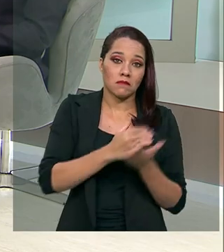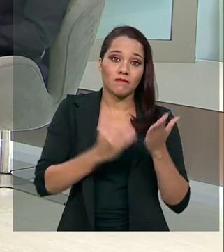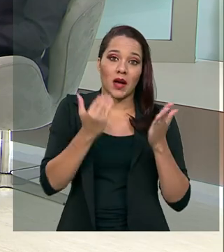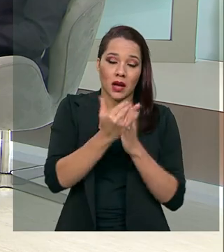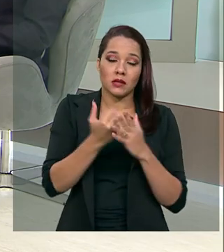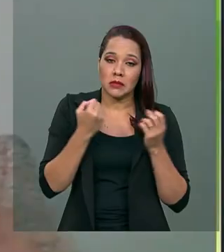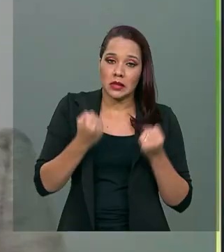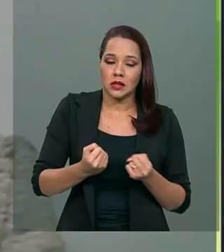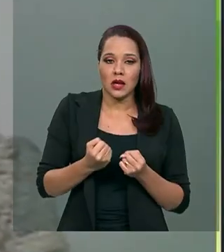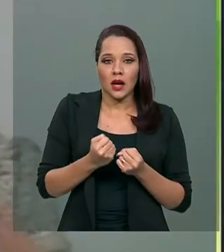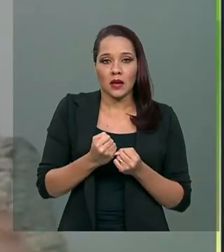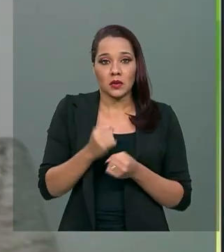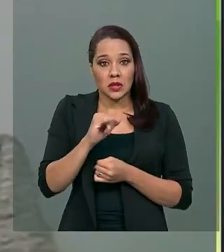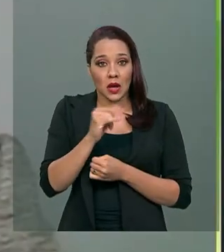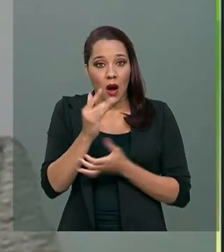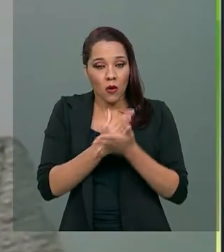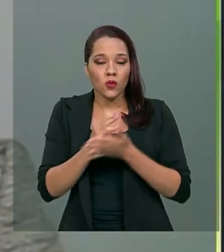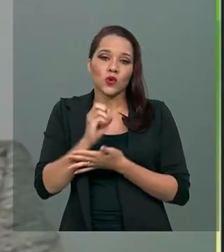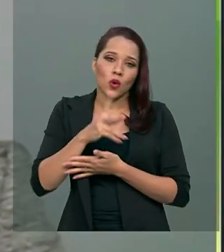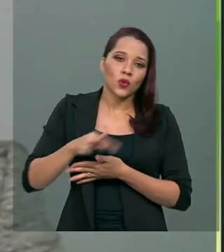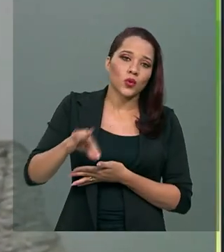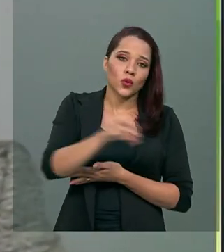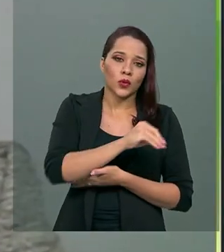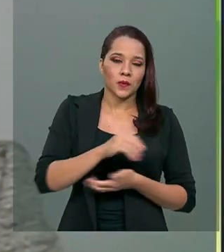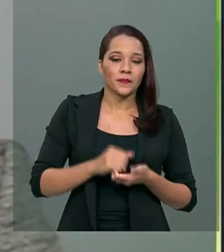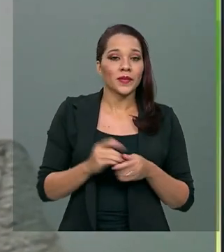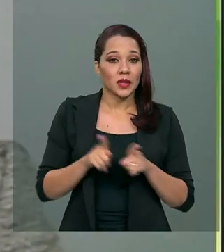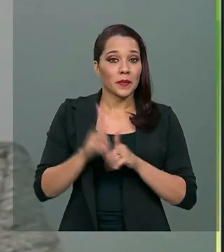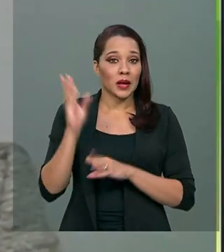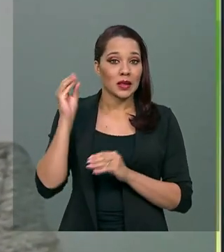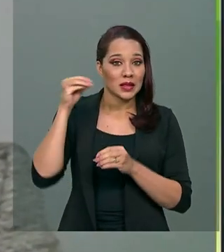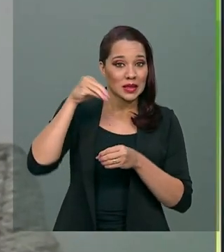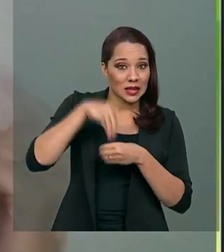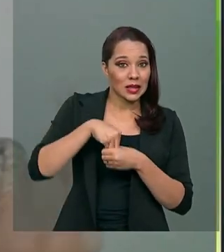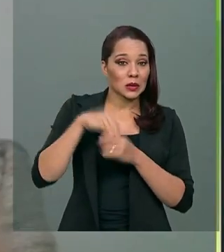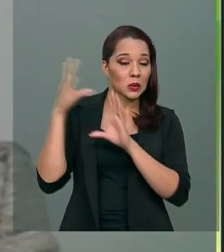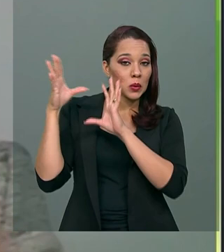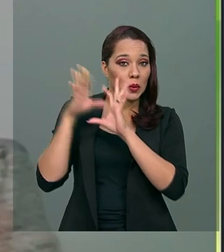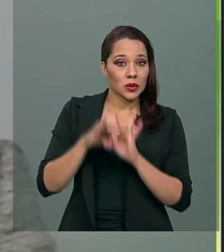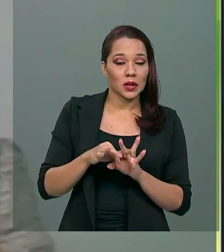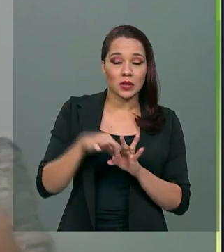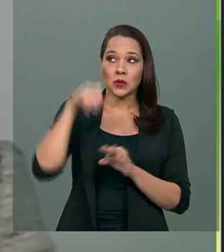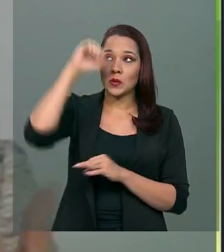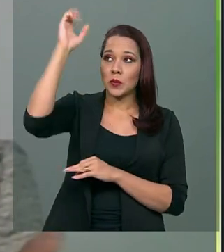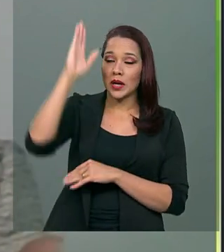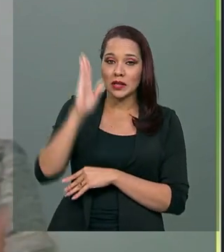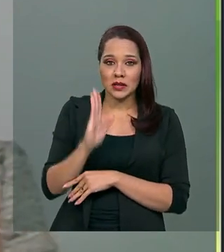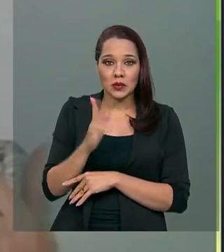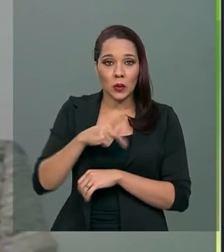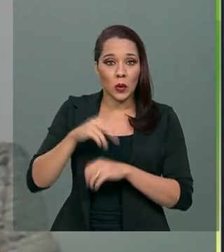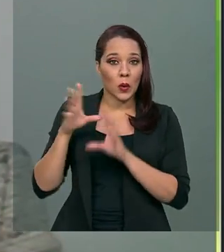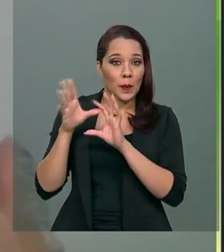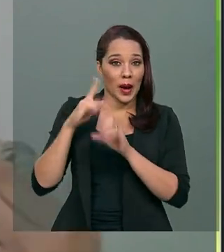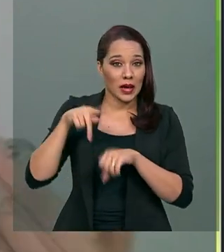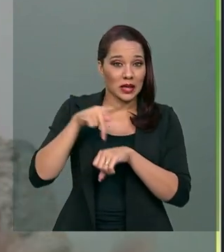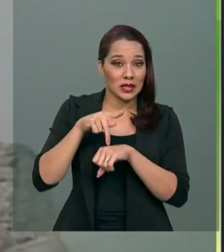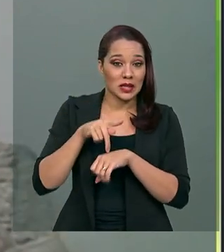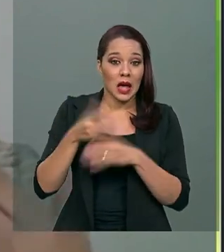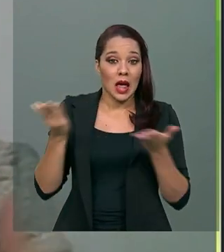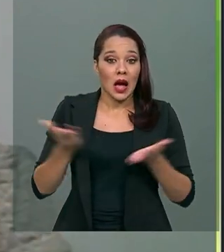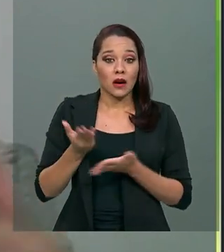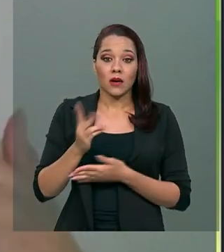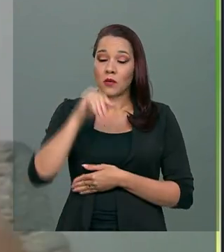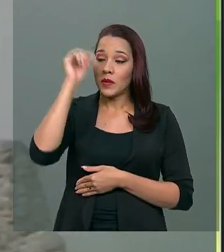todos. E sem contar que dentro de um contexto de país, nós estamos em uma situação de endividamento.